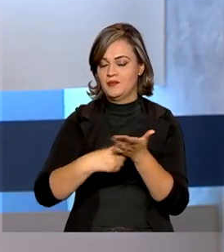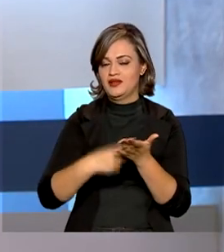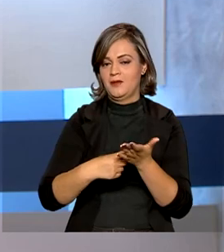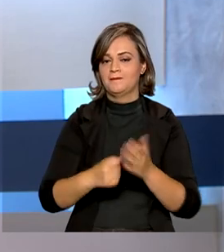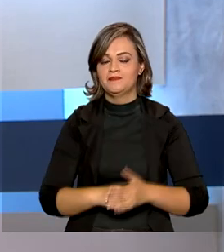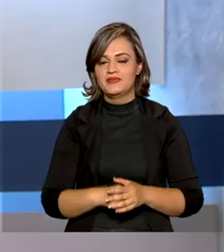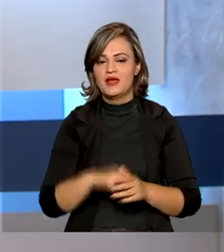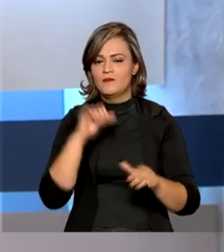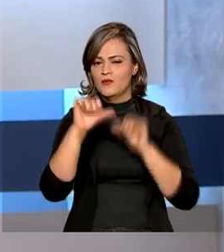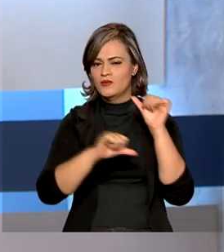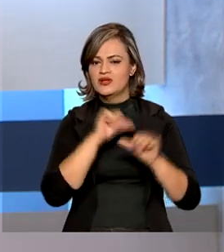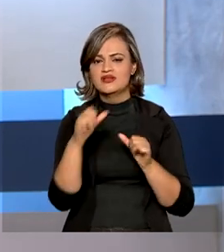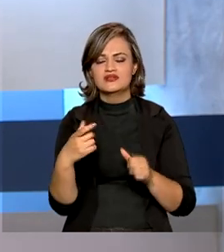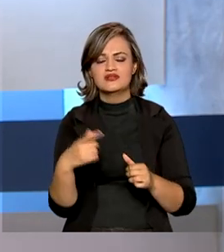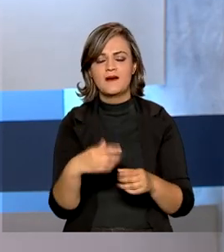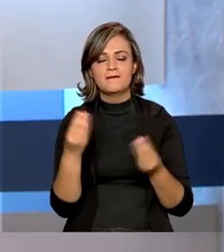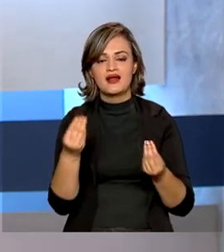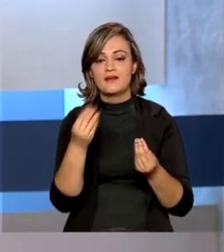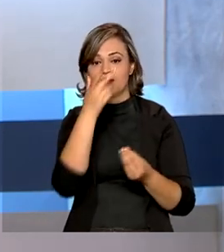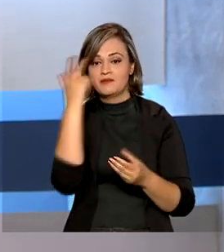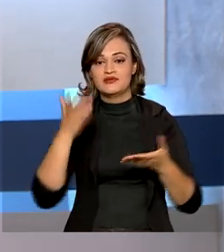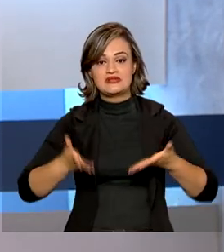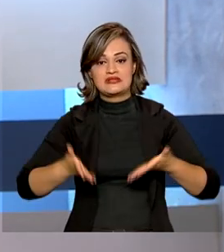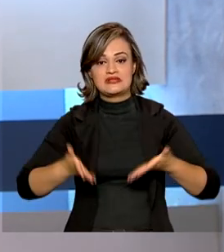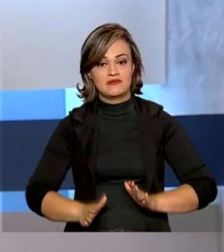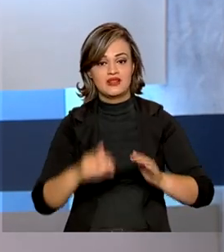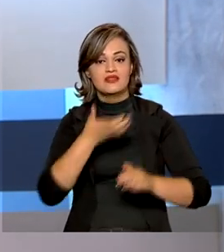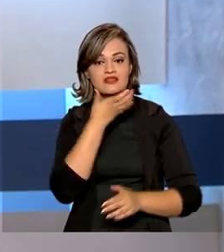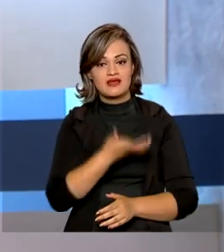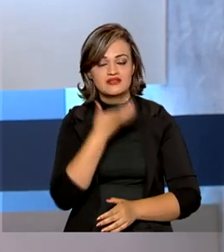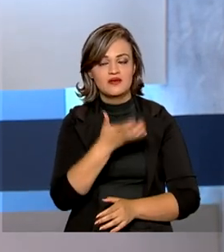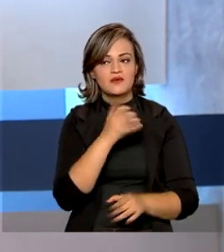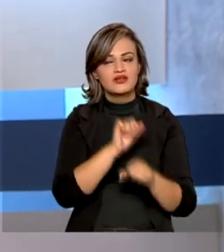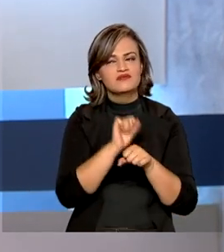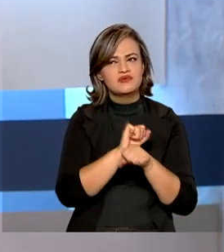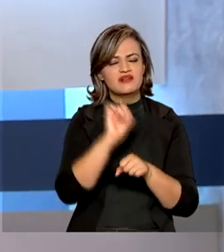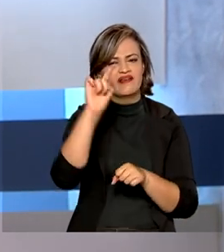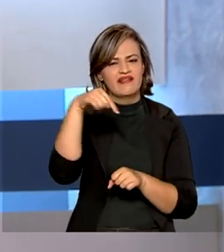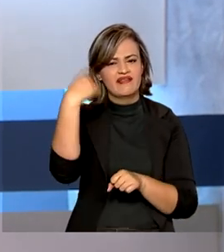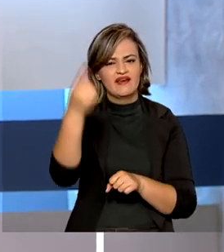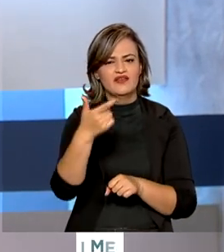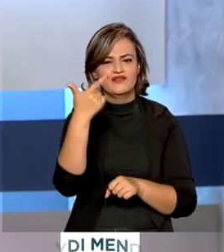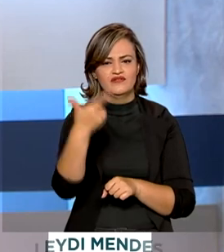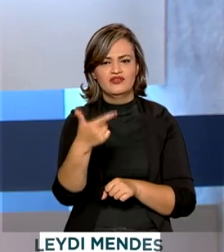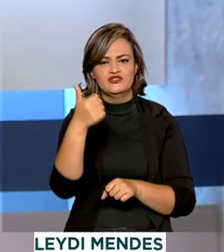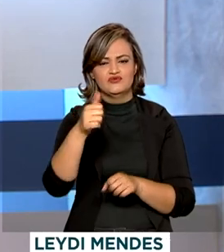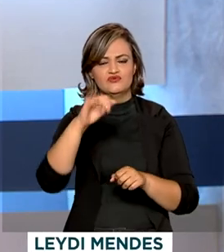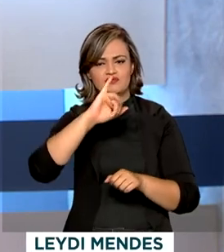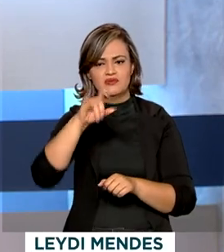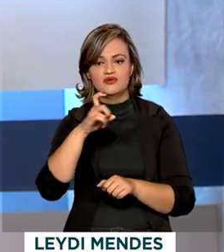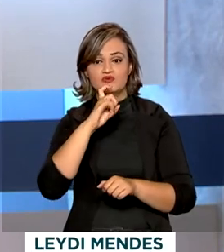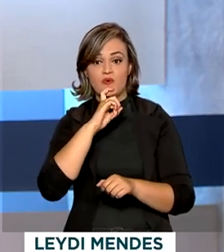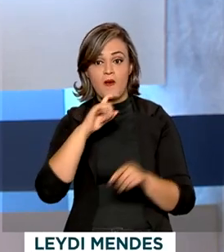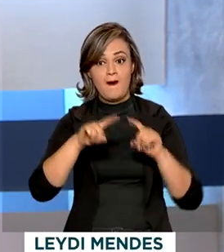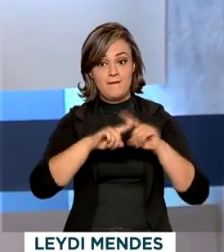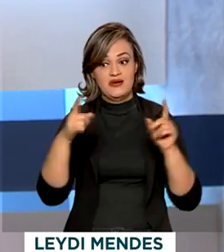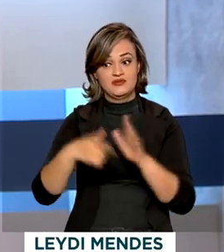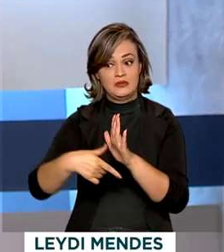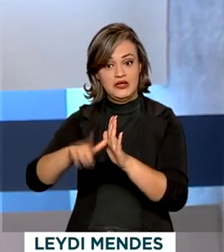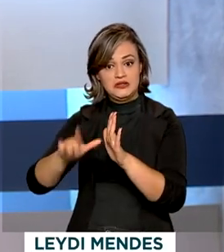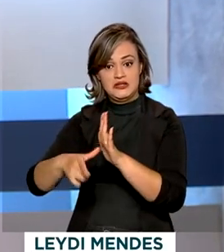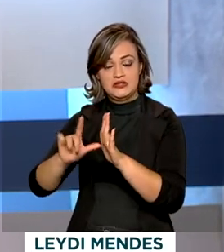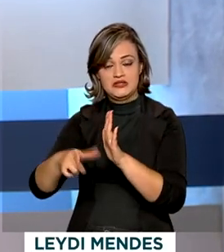mais significativa será para os nascidos em dezembro, que iriam receber somente no dia 21 de julho, mas com essa